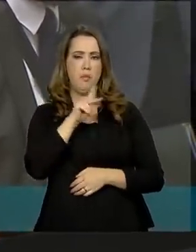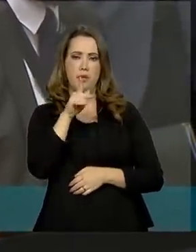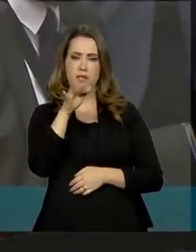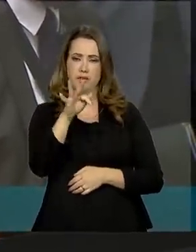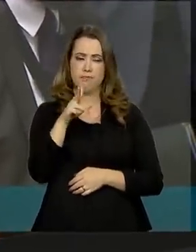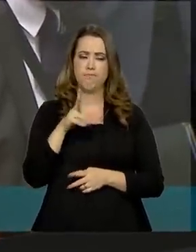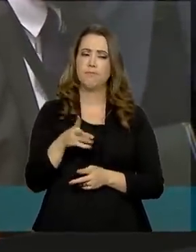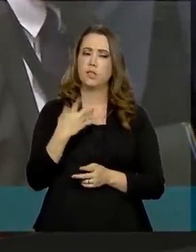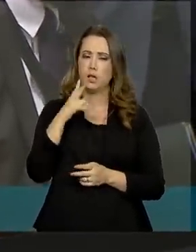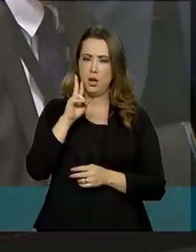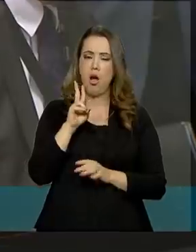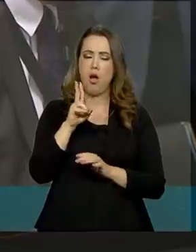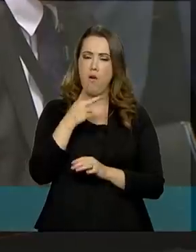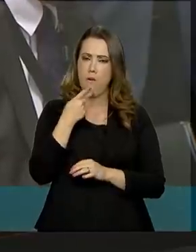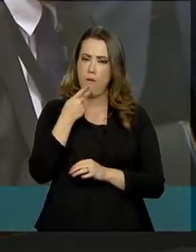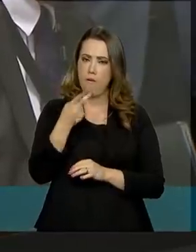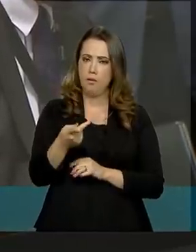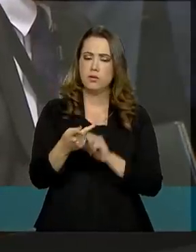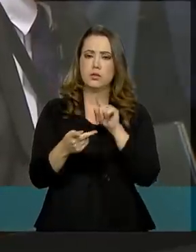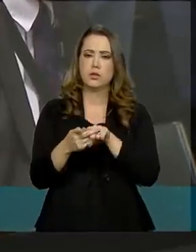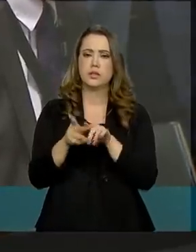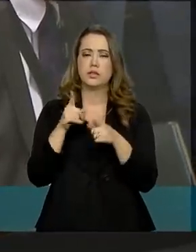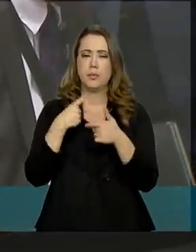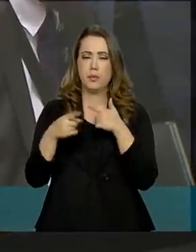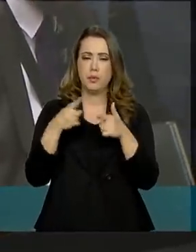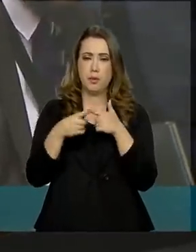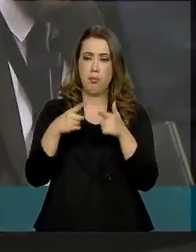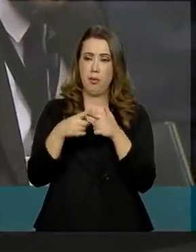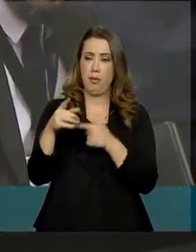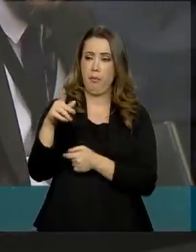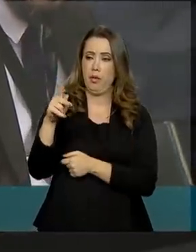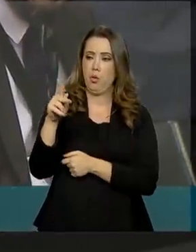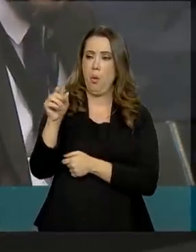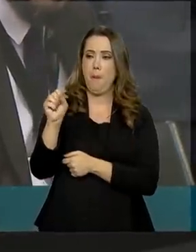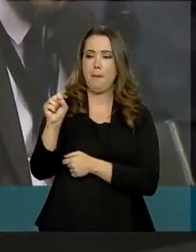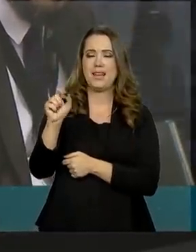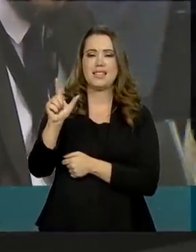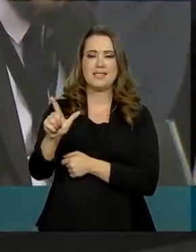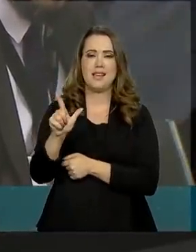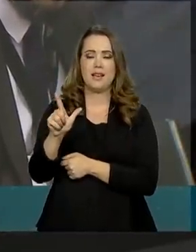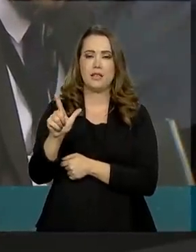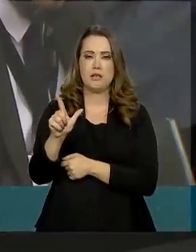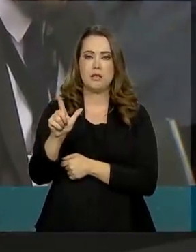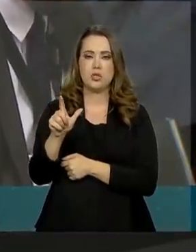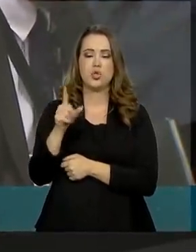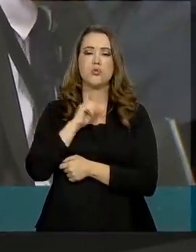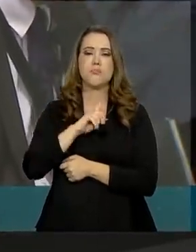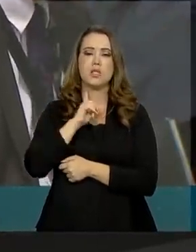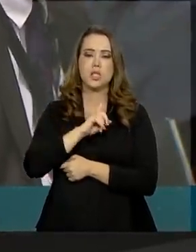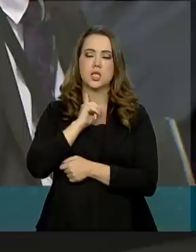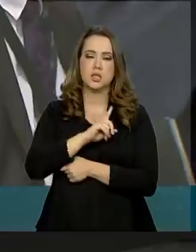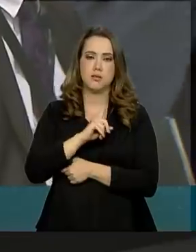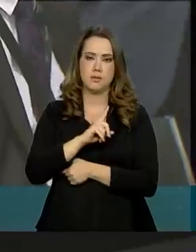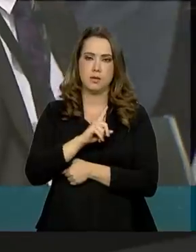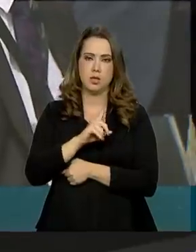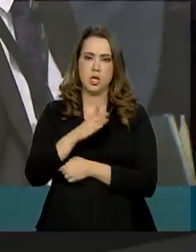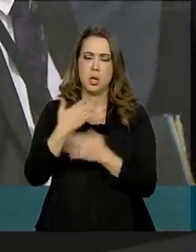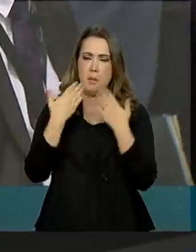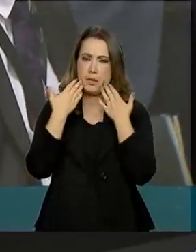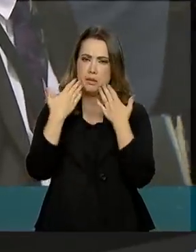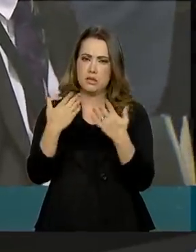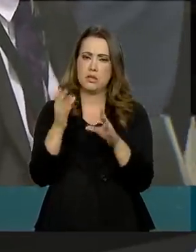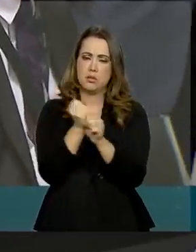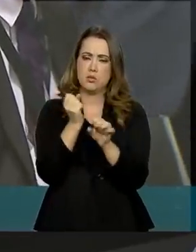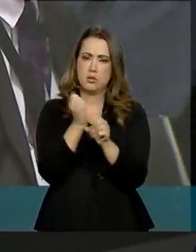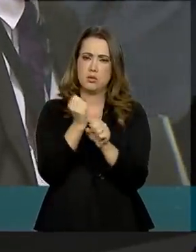irregularidades na prestação de contas do PSL de Minas. Como o presidente vê isso? Essa é uma pergunta. E a